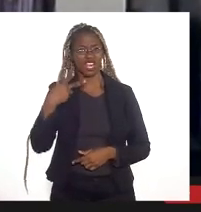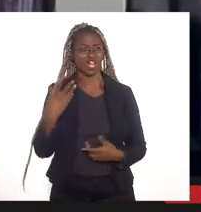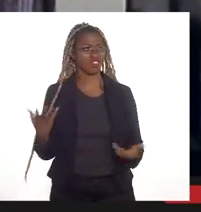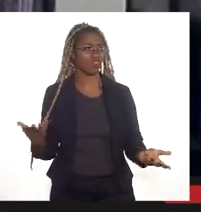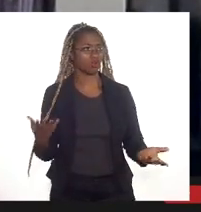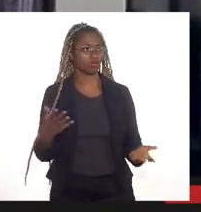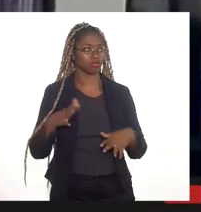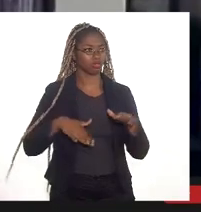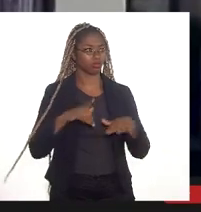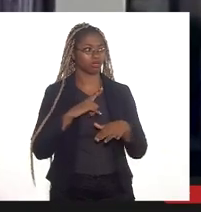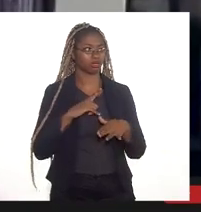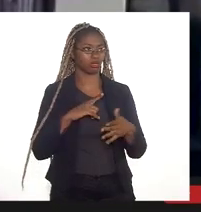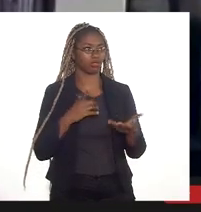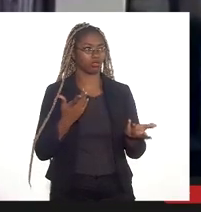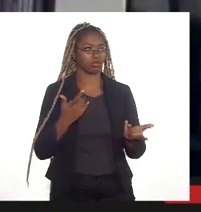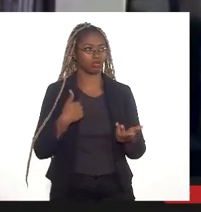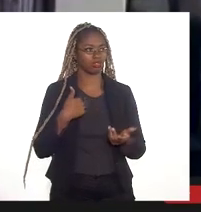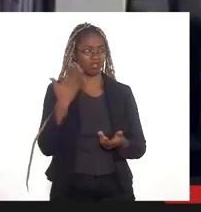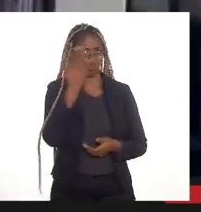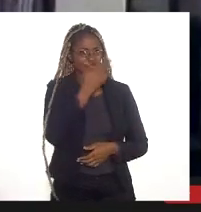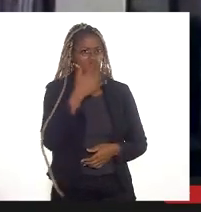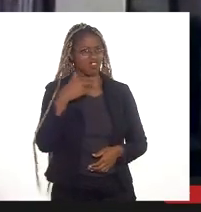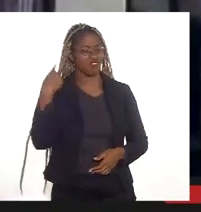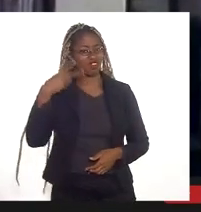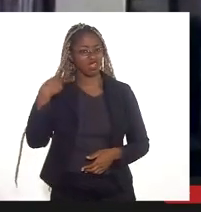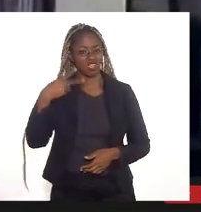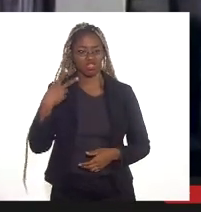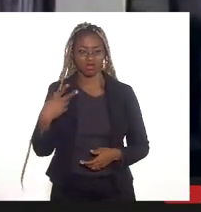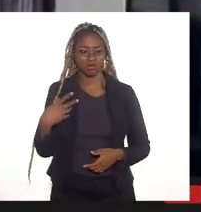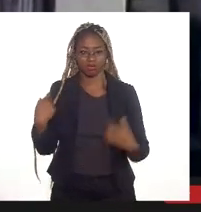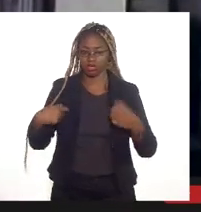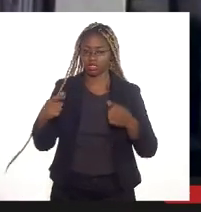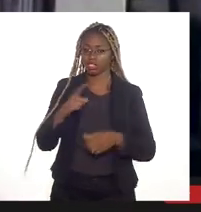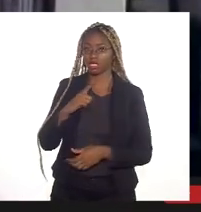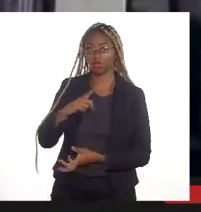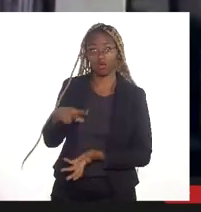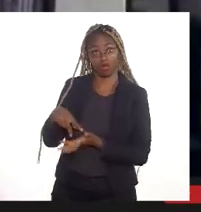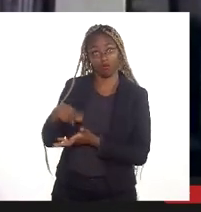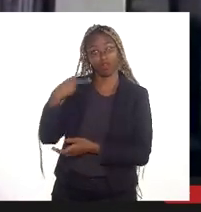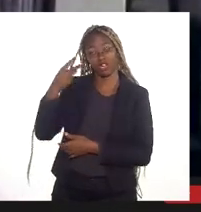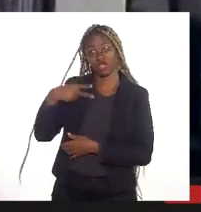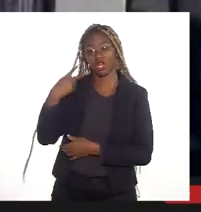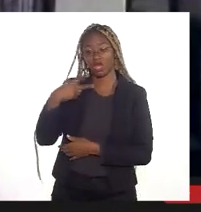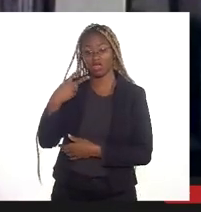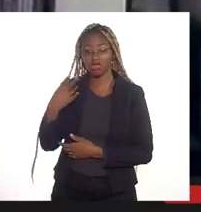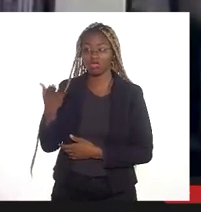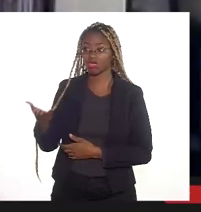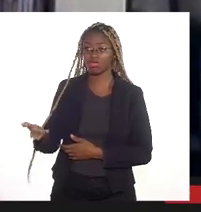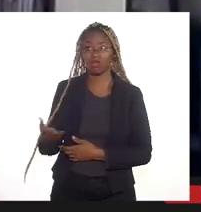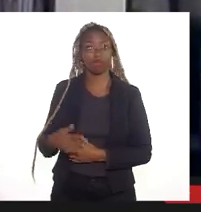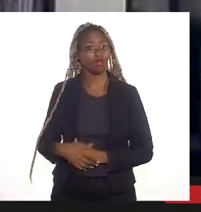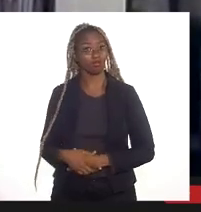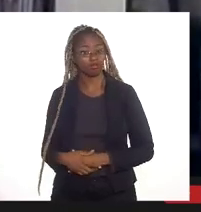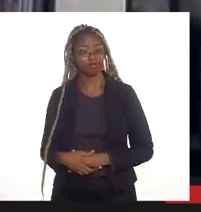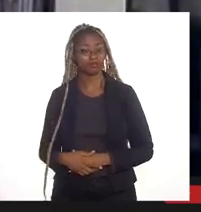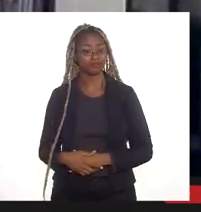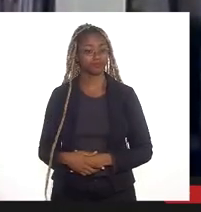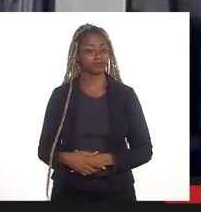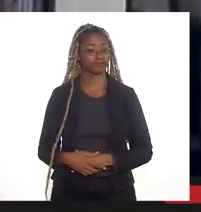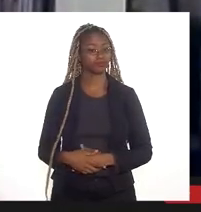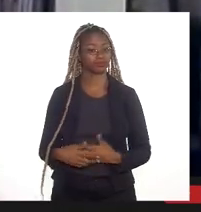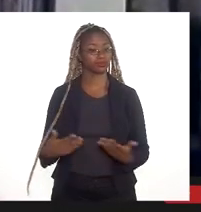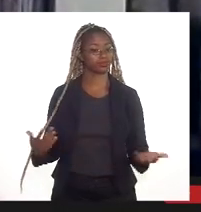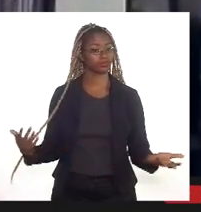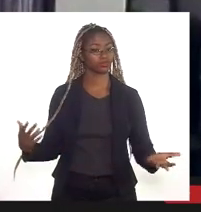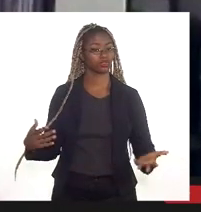até ser que tenha, pelo menos, mas, entendeu, era para ter vereadores, exatamente, os legisladores